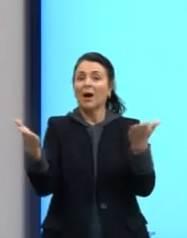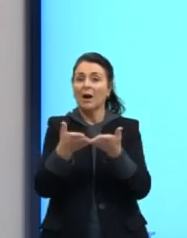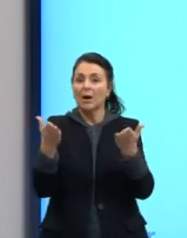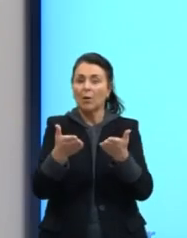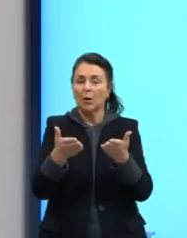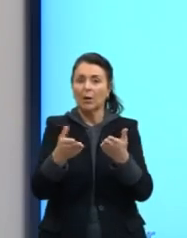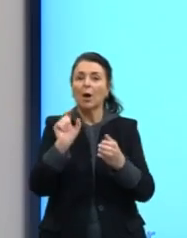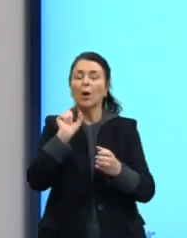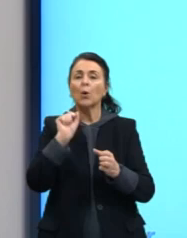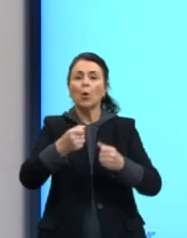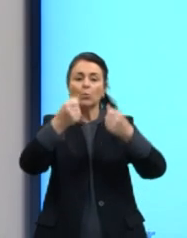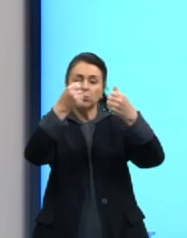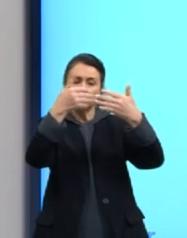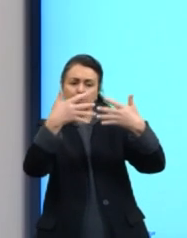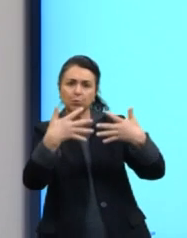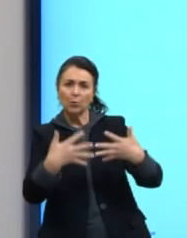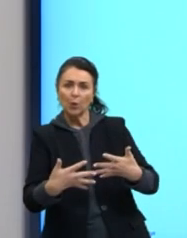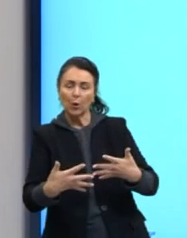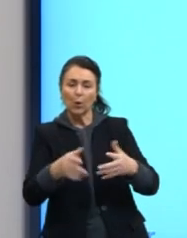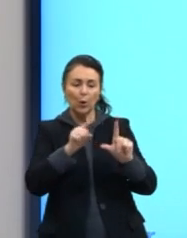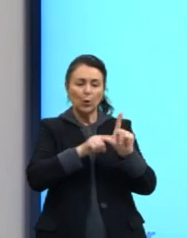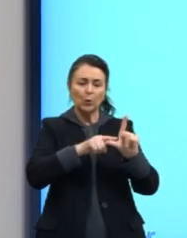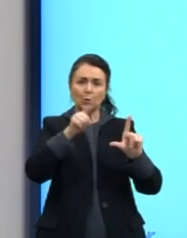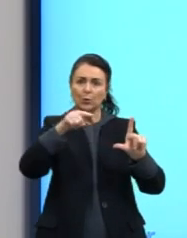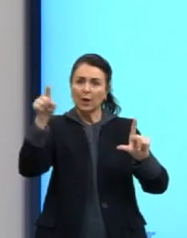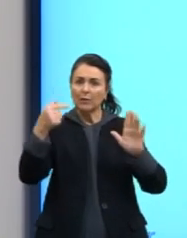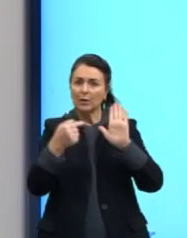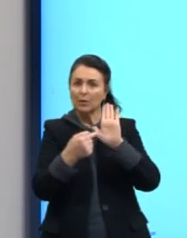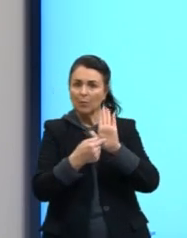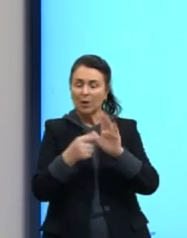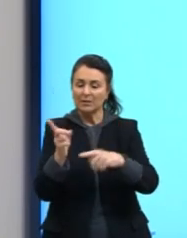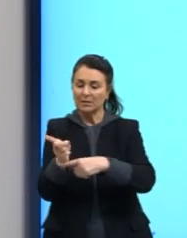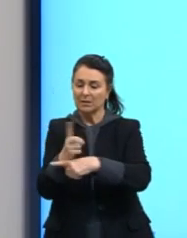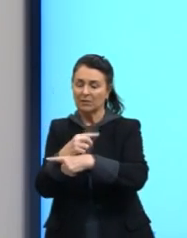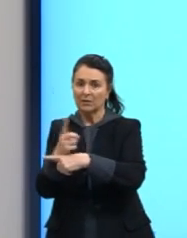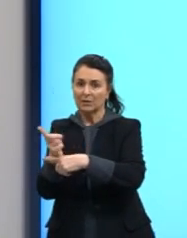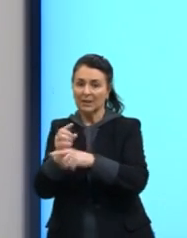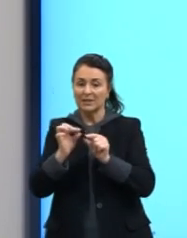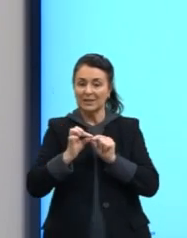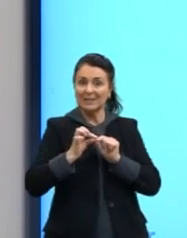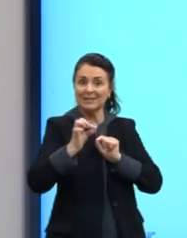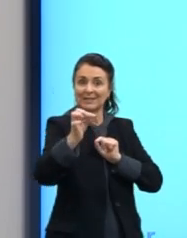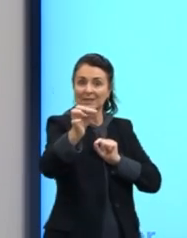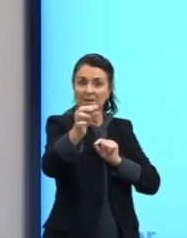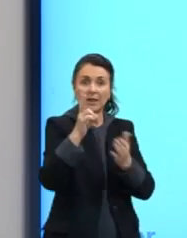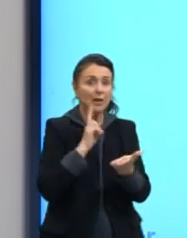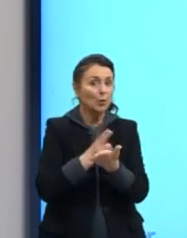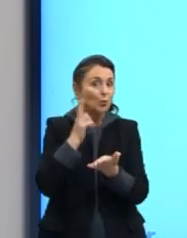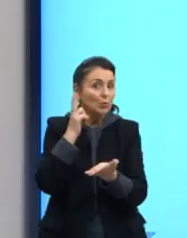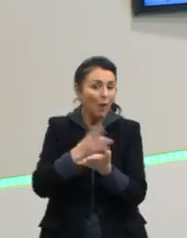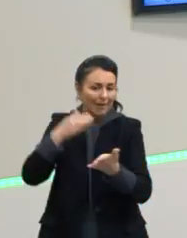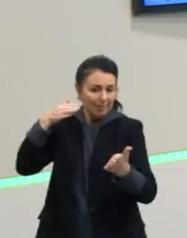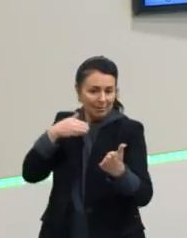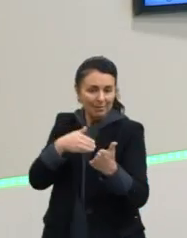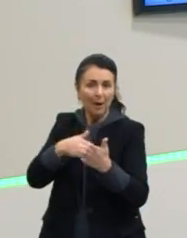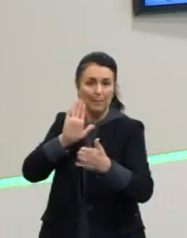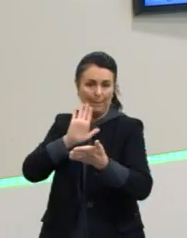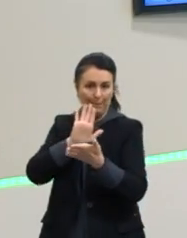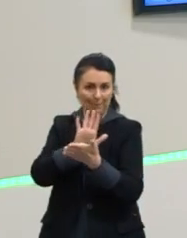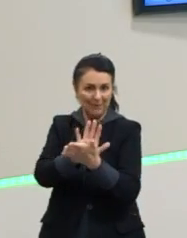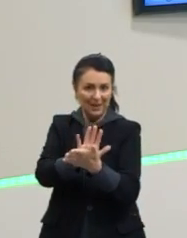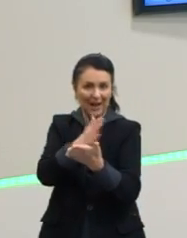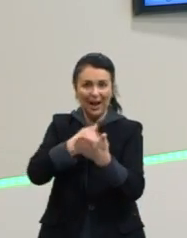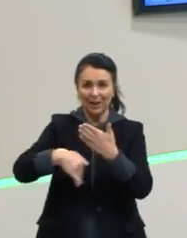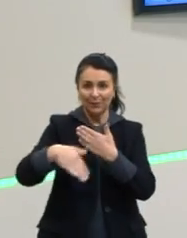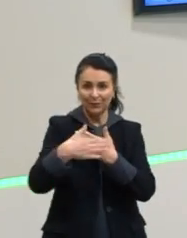qual esboço do gráfico representa a velocidade do automóvel em relação à distância percorrida até parar totalmente? É importante, então,